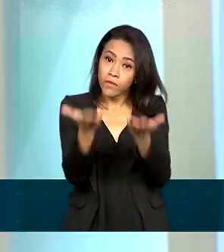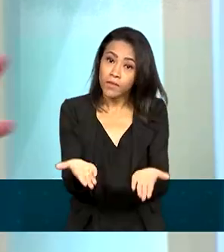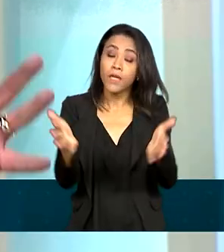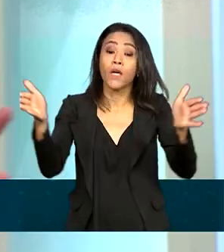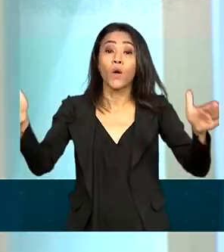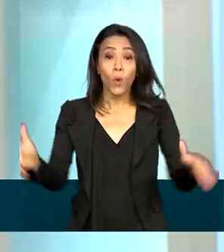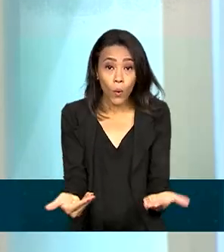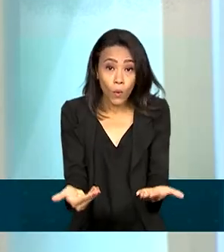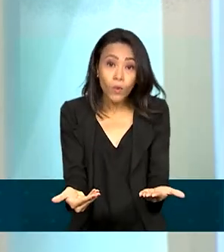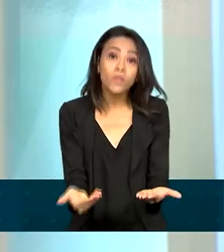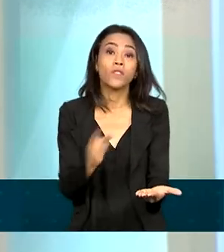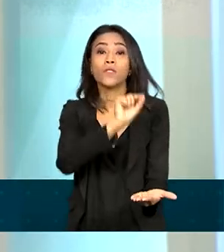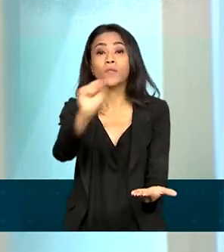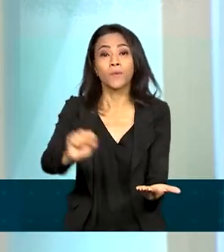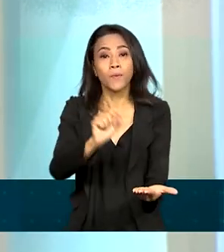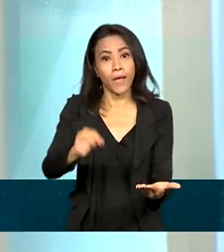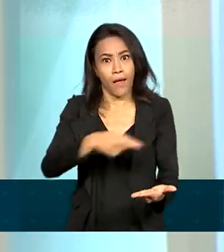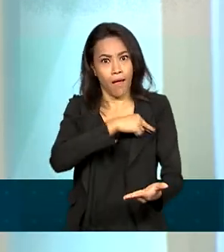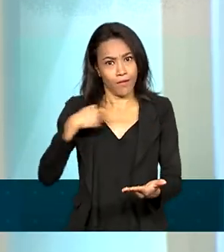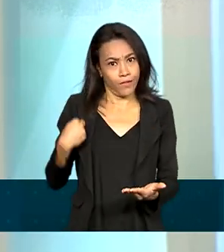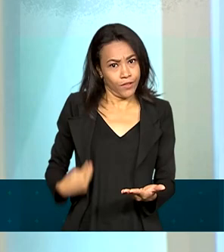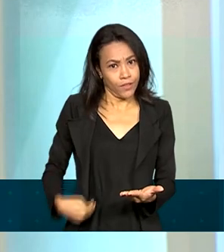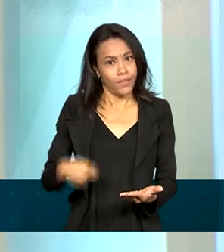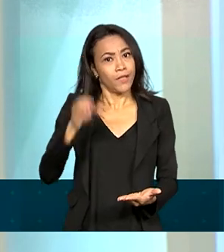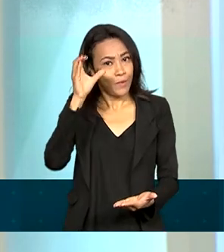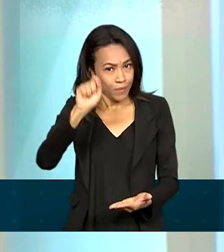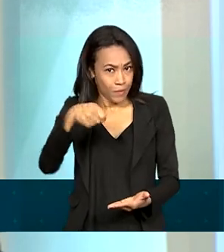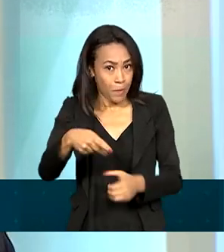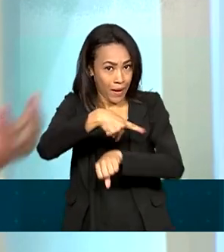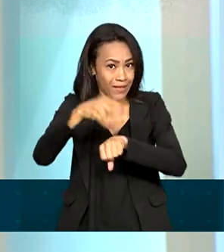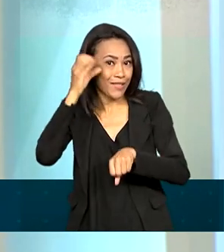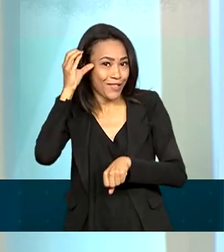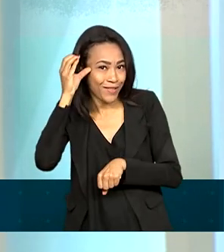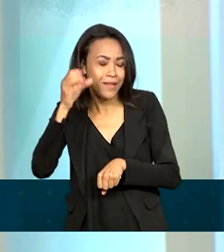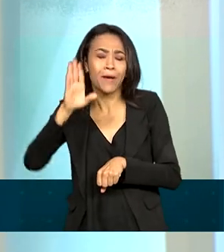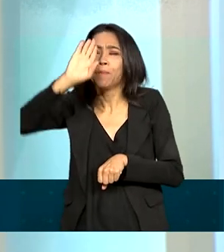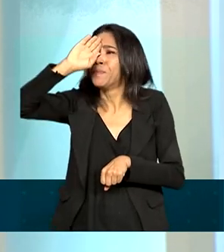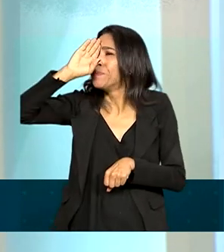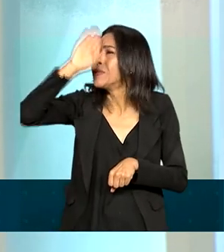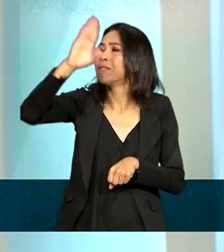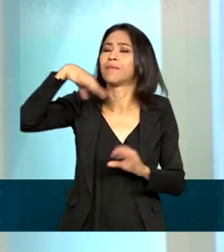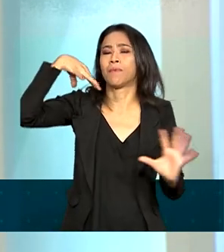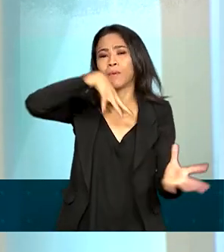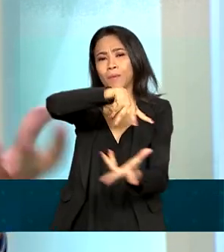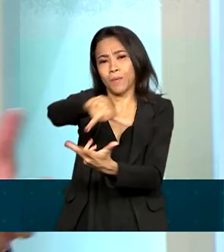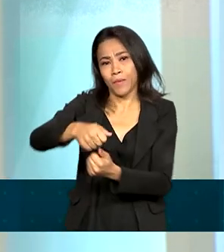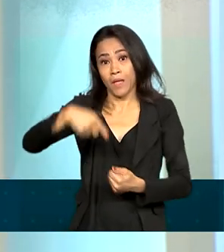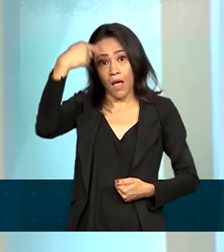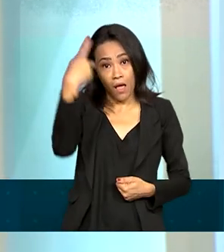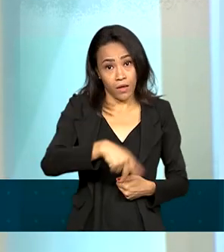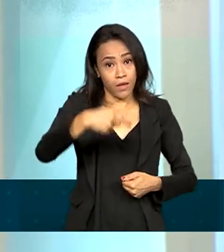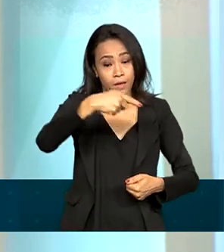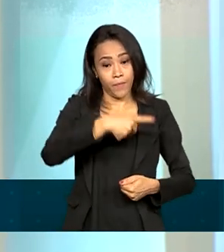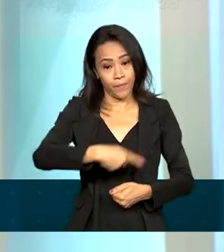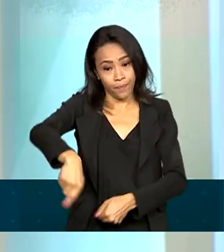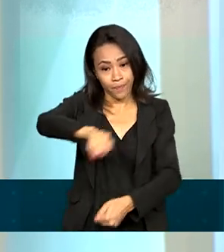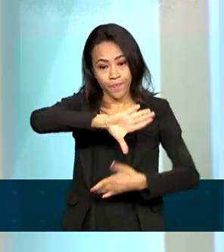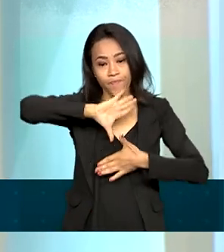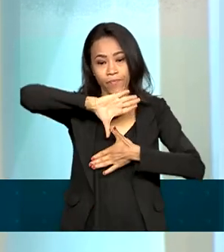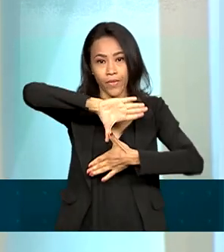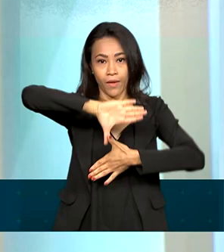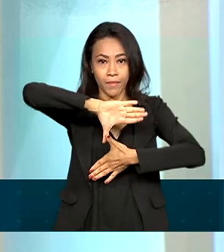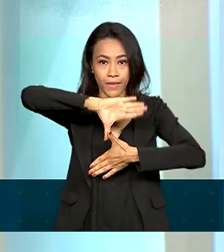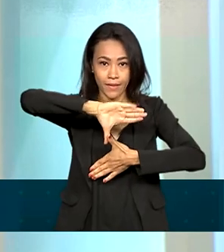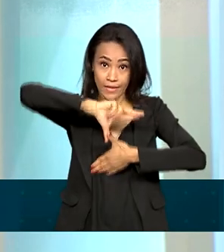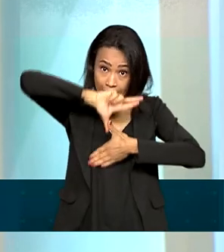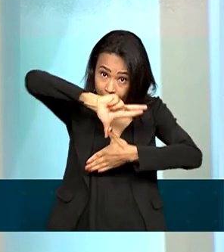hoje, atualmente, a China é nosso principal parceiro comercial no mundo todo e, nas Américas, aqui, próximo de nós, na América